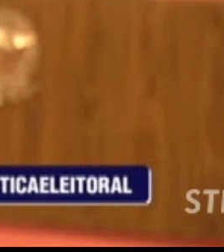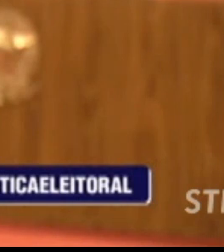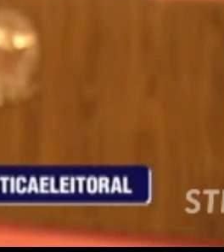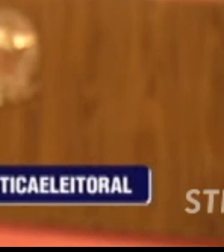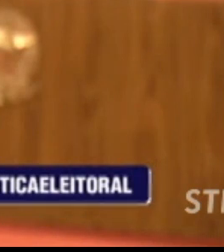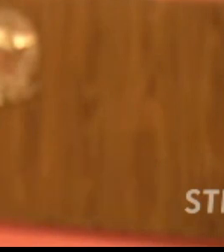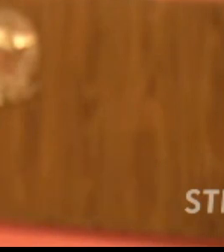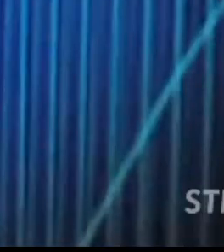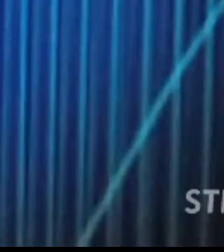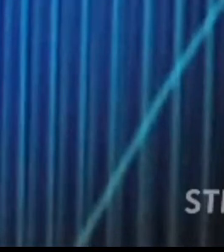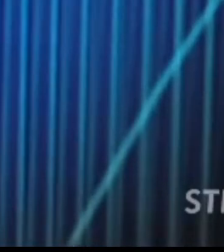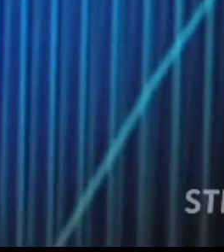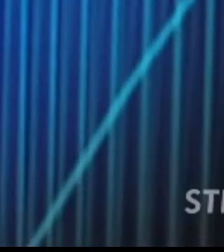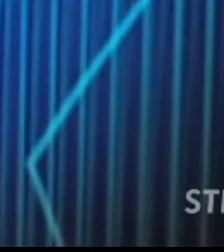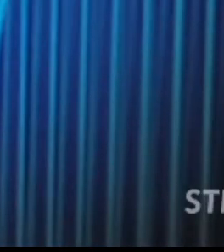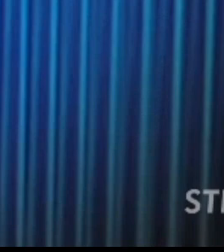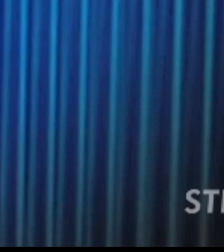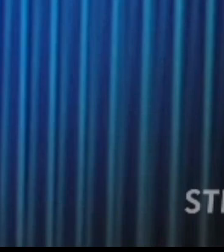Até mais!